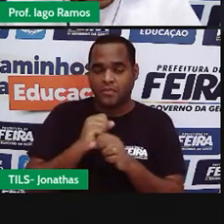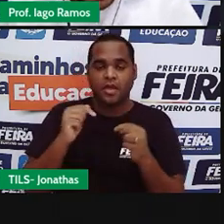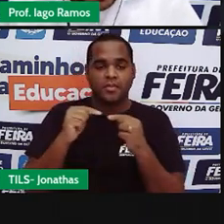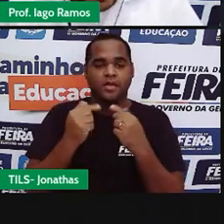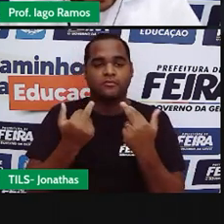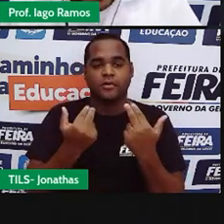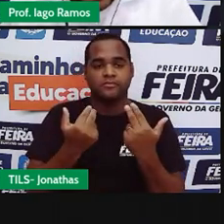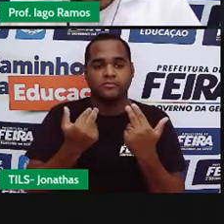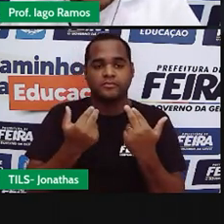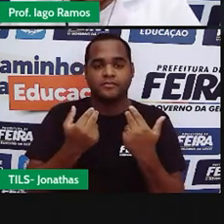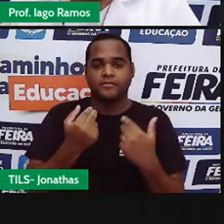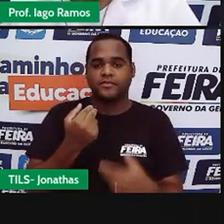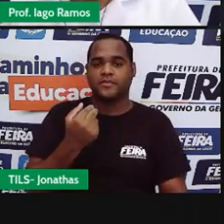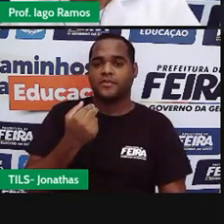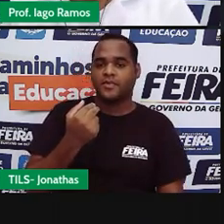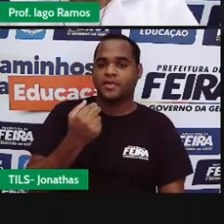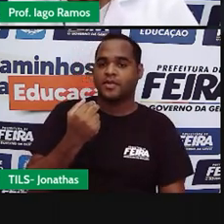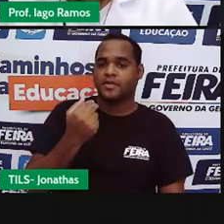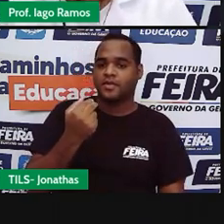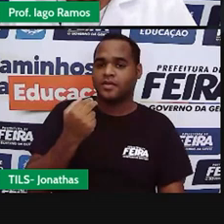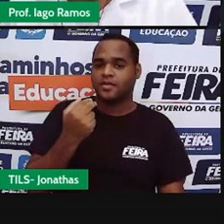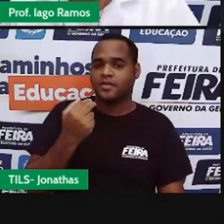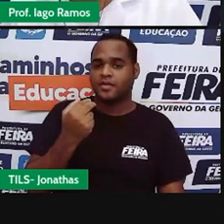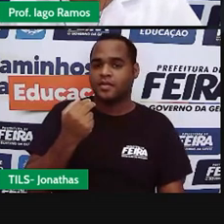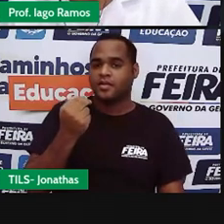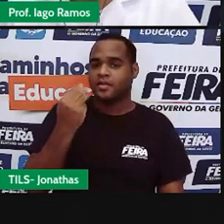fazer três vezes...